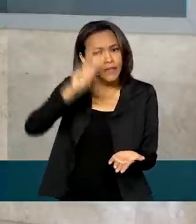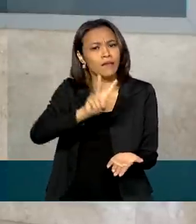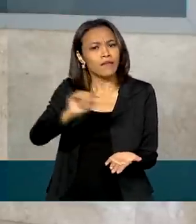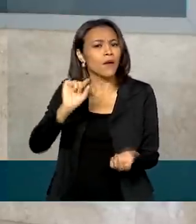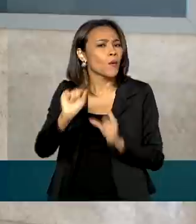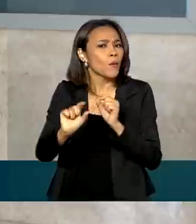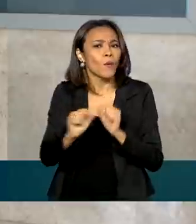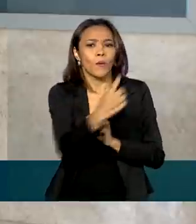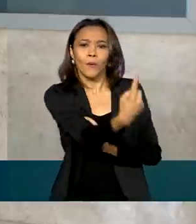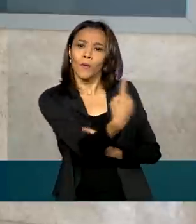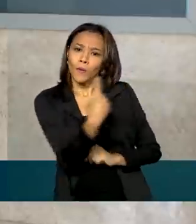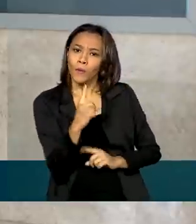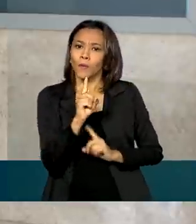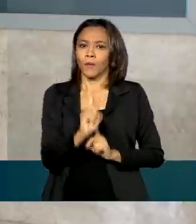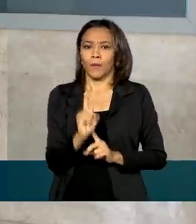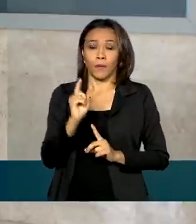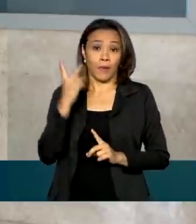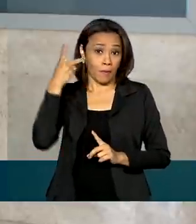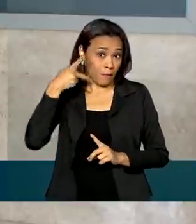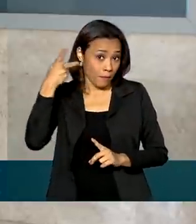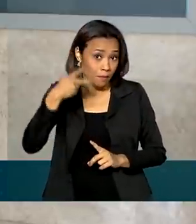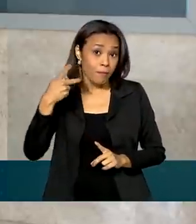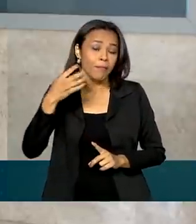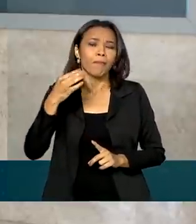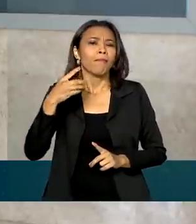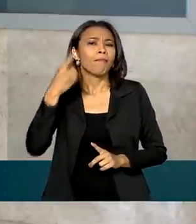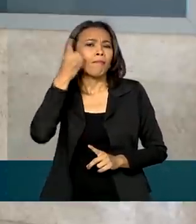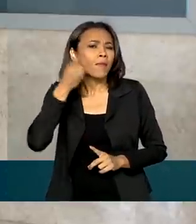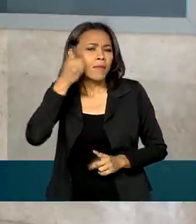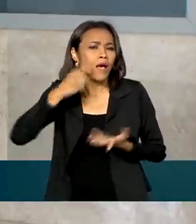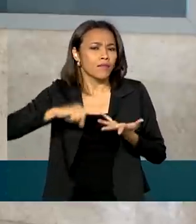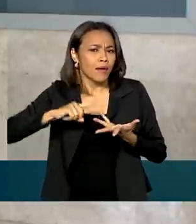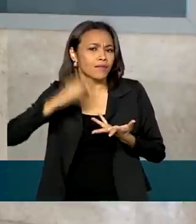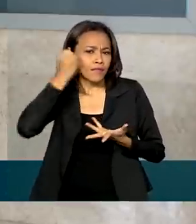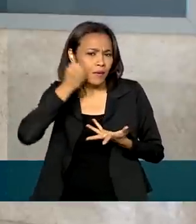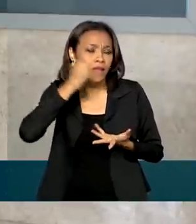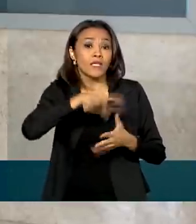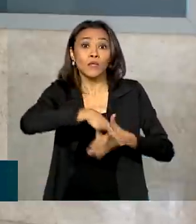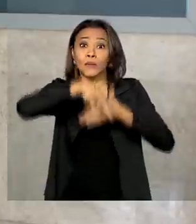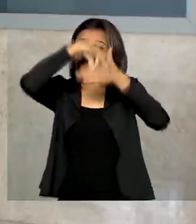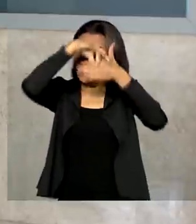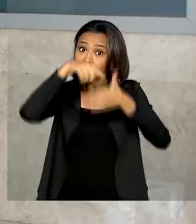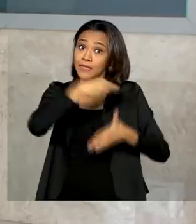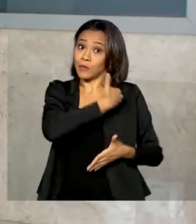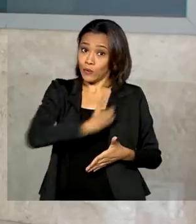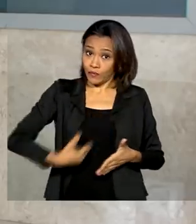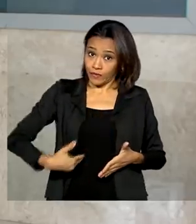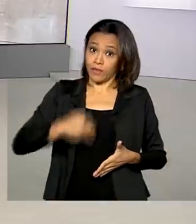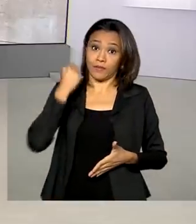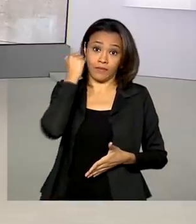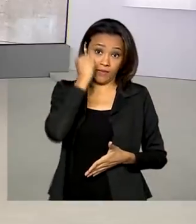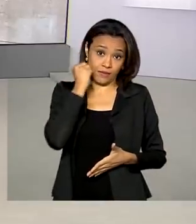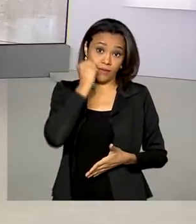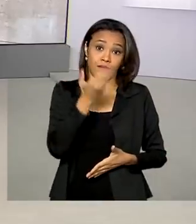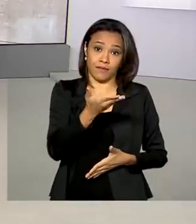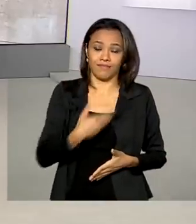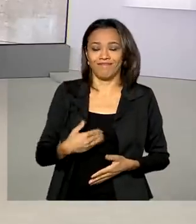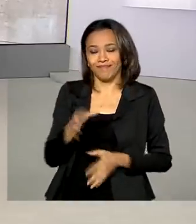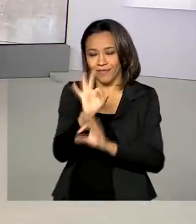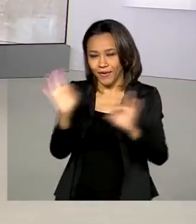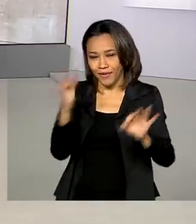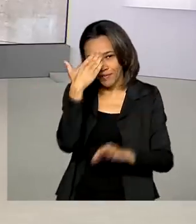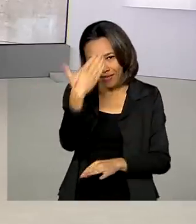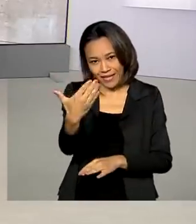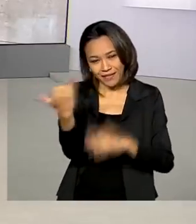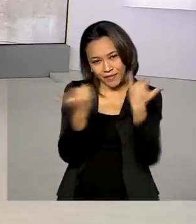receber parlamentares e também o líder do governo no Senado. Volto com você no estúdio, Roberto. Está ótimo, Gabi. Obrigado pelas